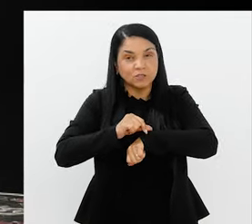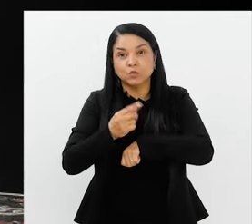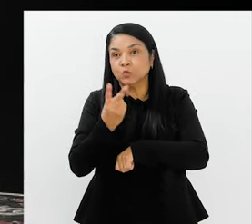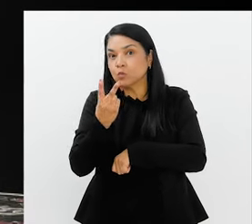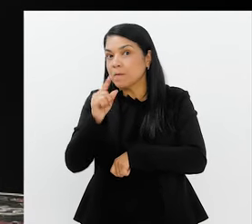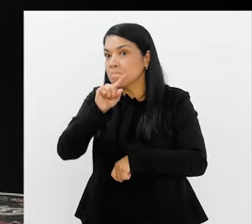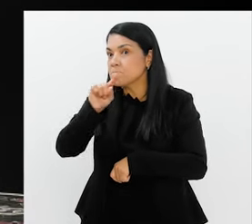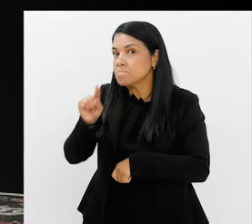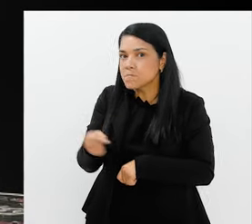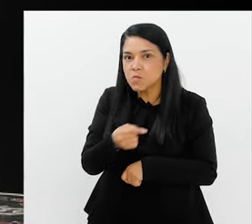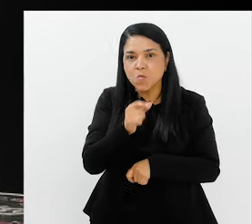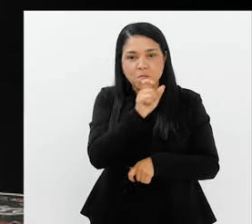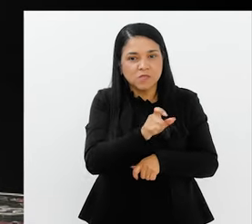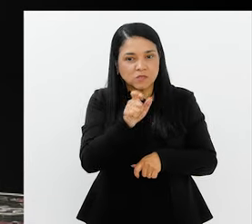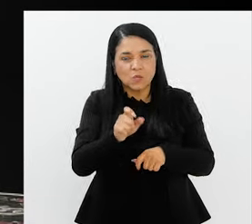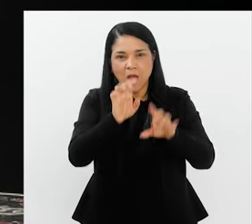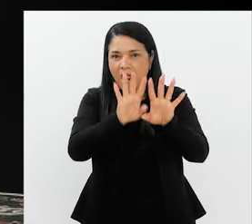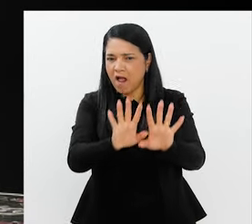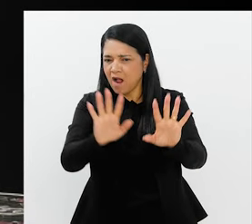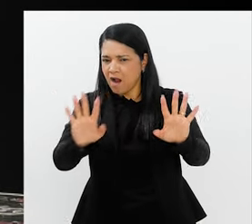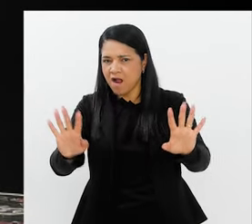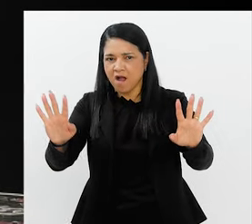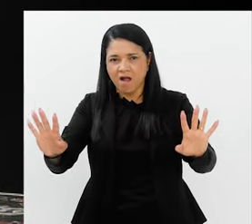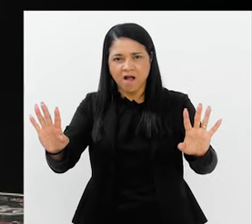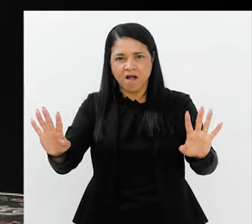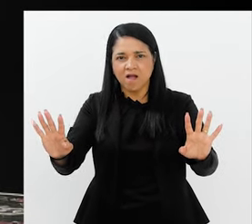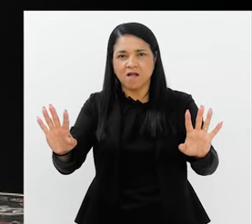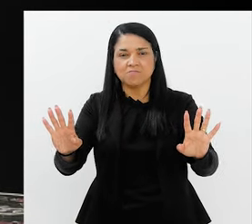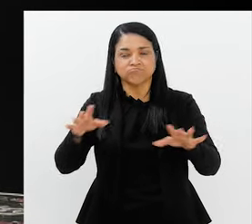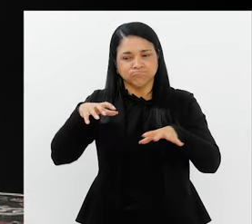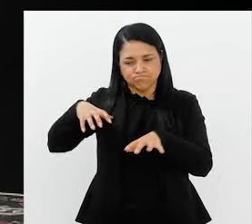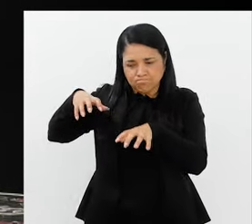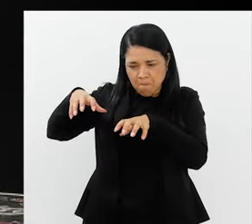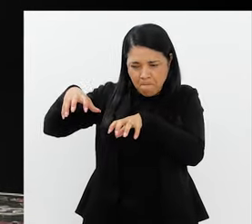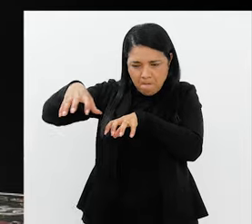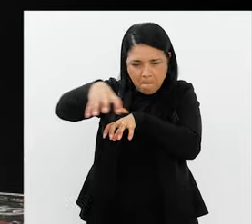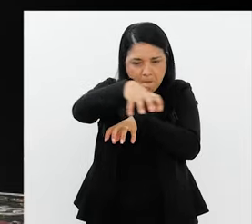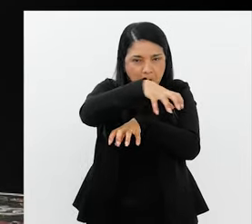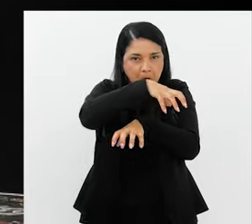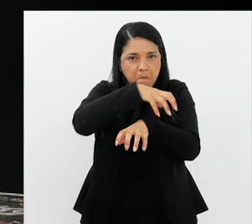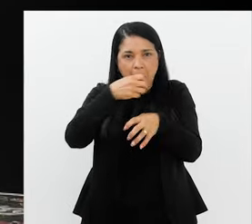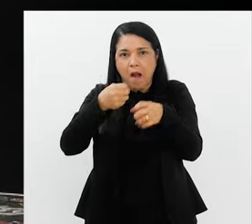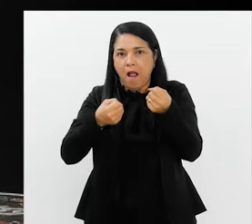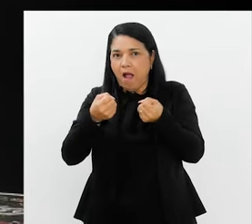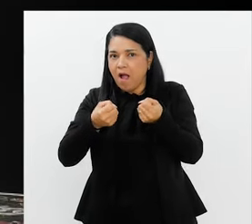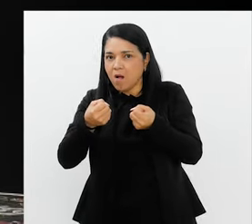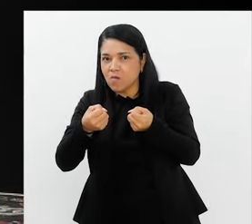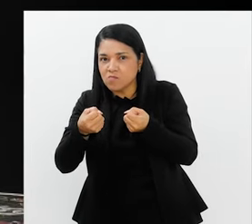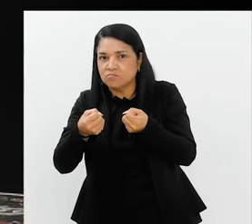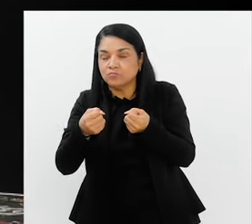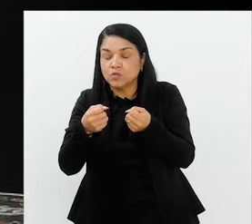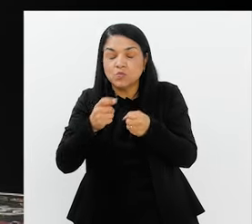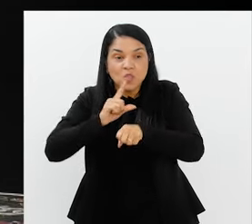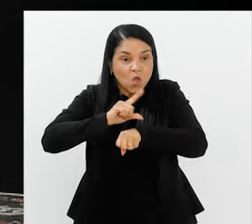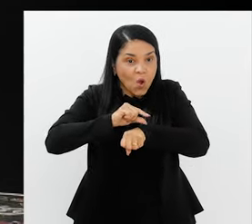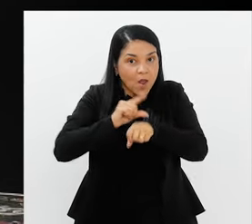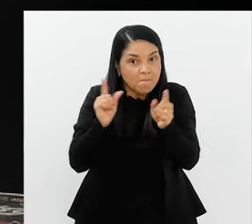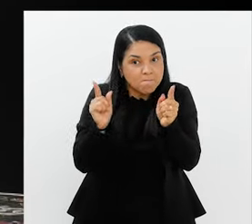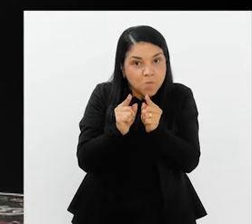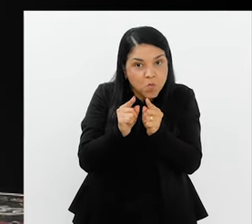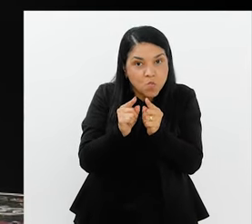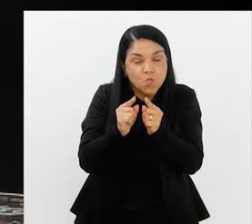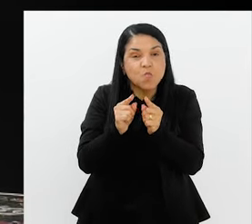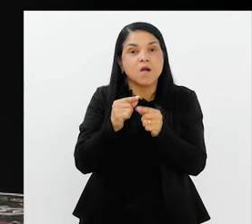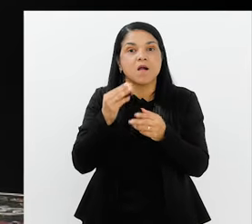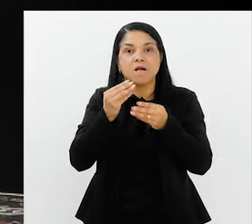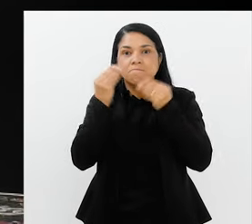cortejo de duas mil pessoas, alegorias e pessoas em cima de carros alegórias. Tudo é feito num período muito curto de